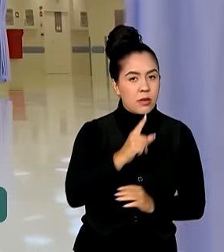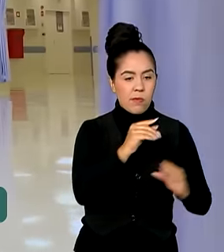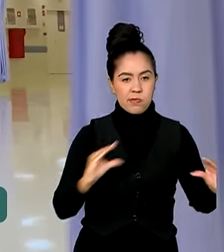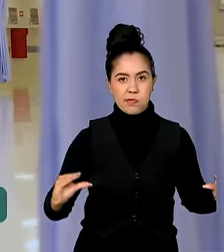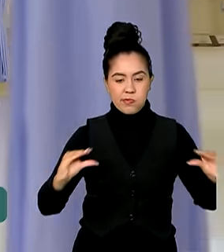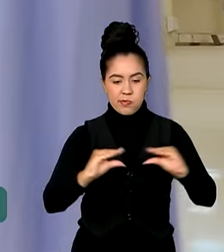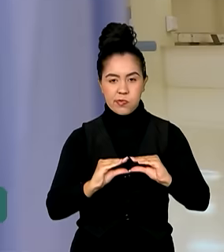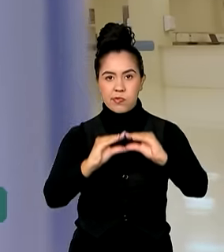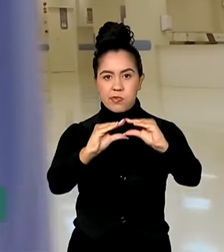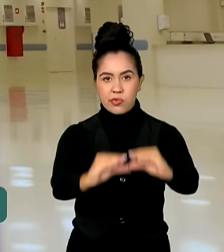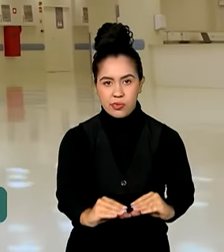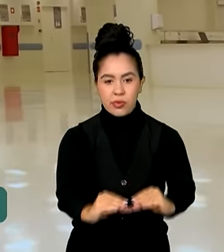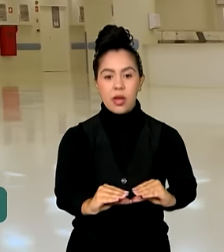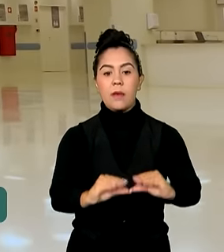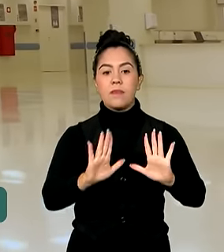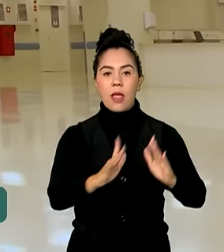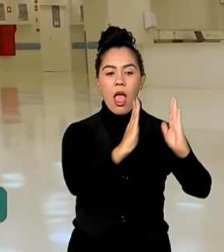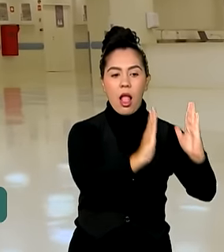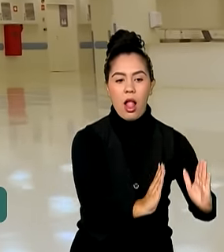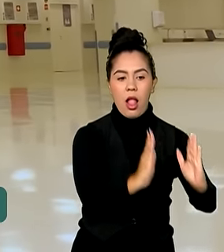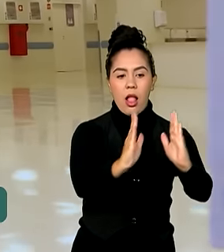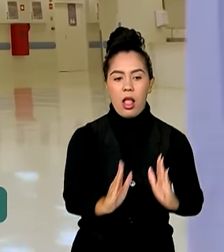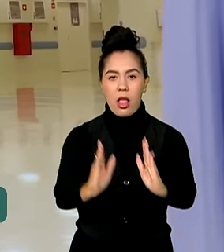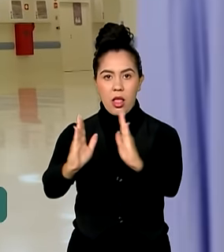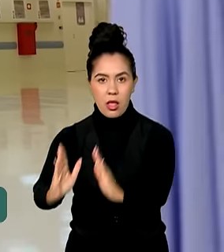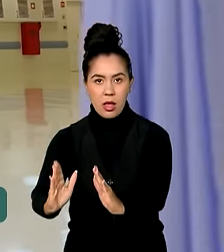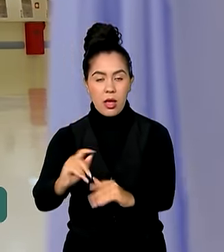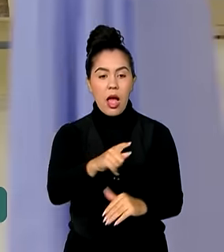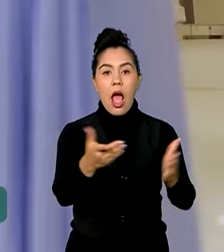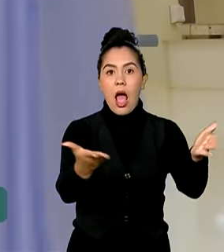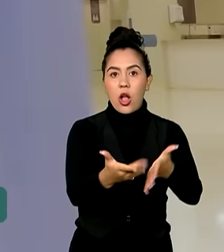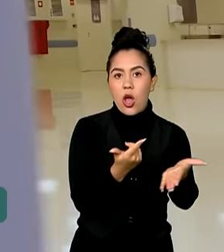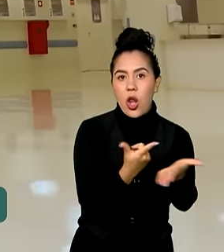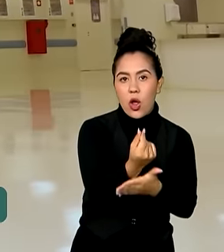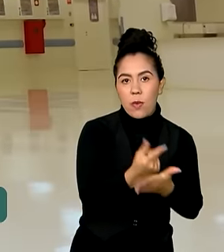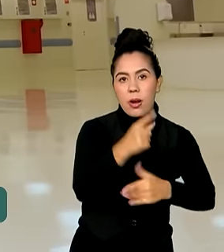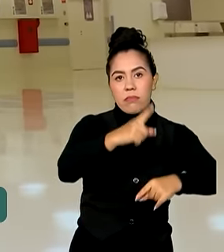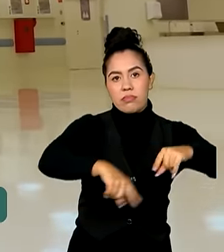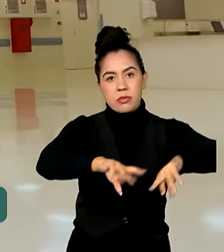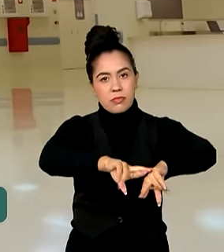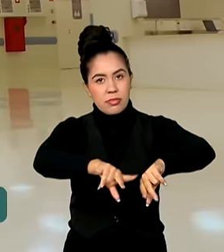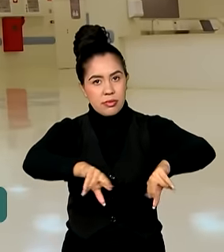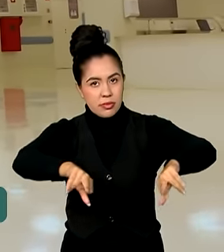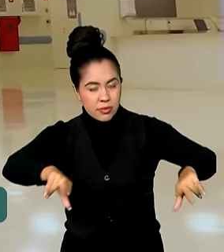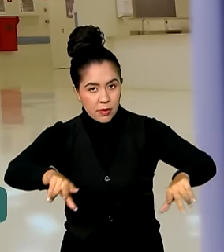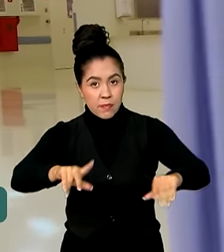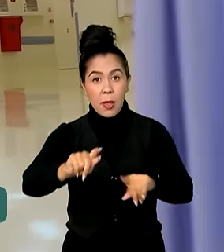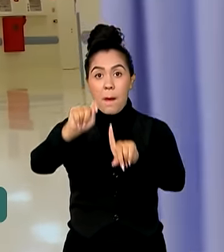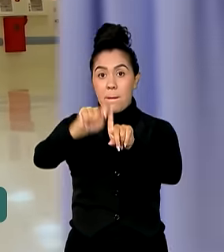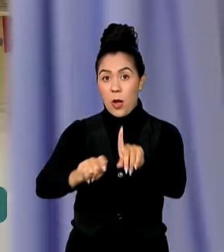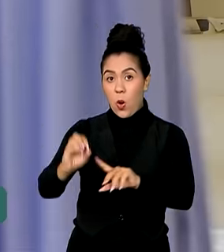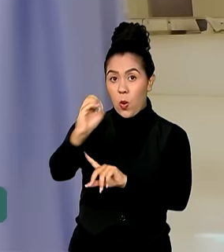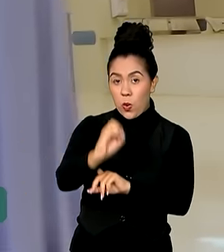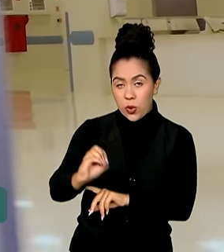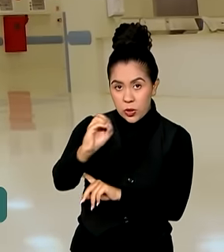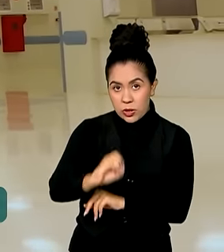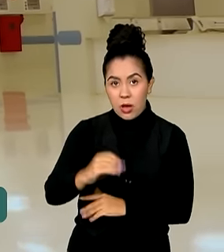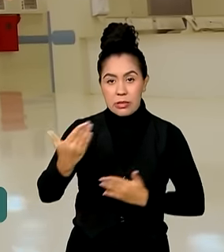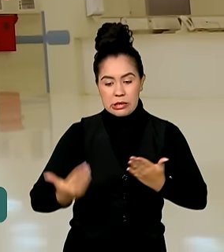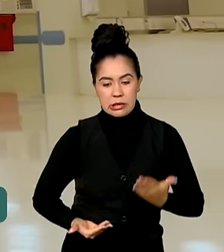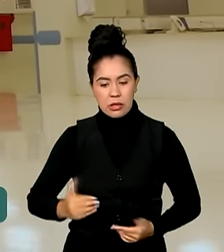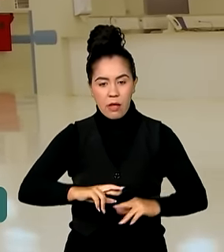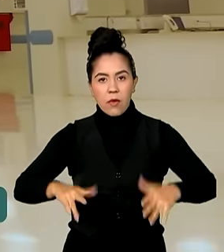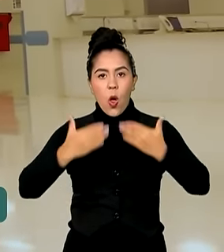etapas. Neste momento, está sendo feita a compra de imobiliário e equipamentos. Em outubro, os primeiros serviços